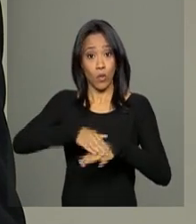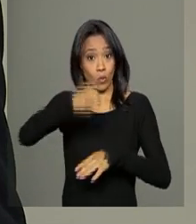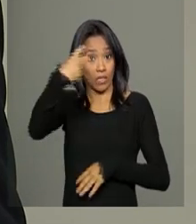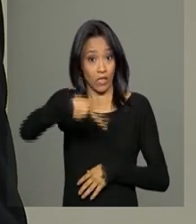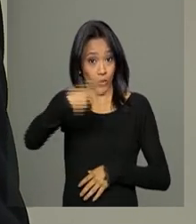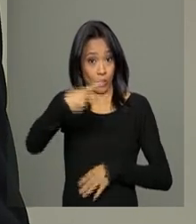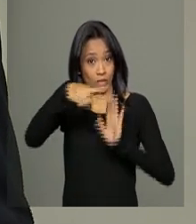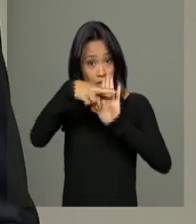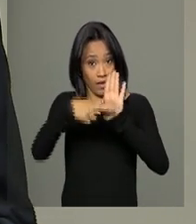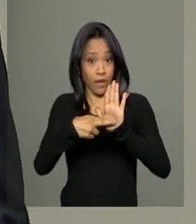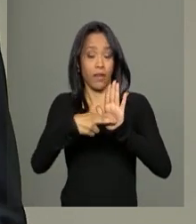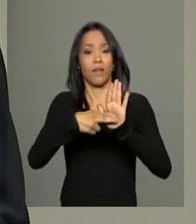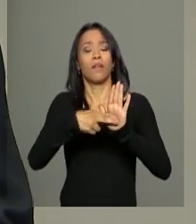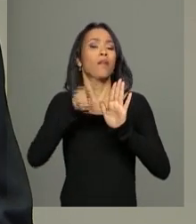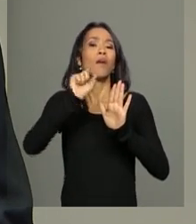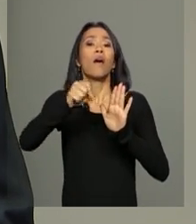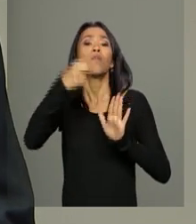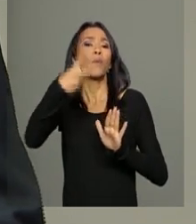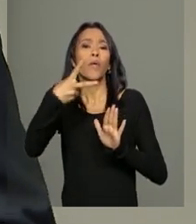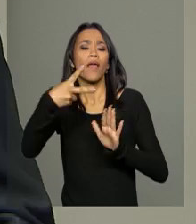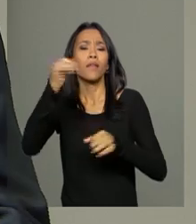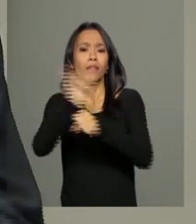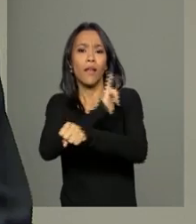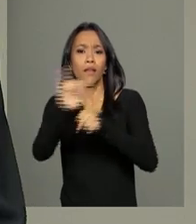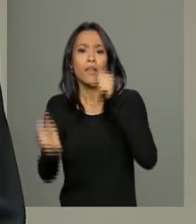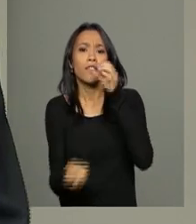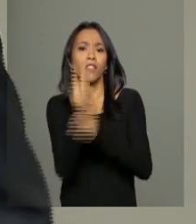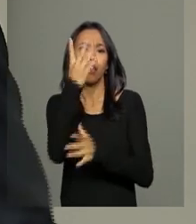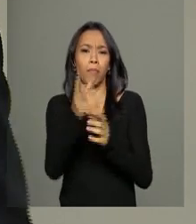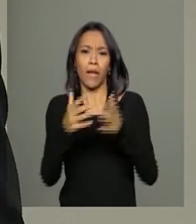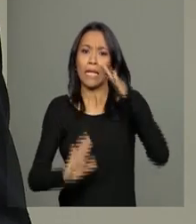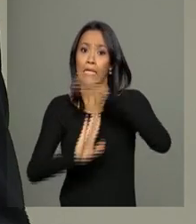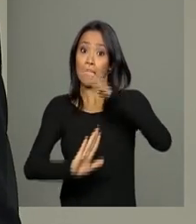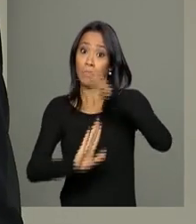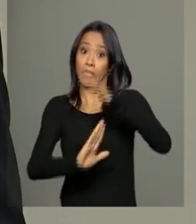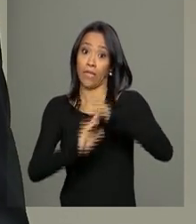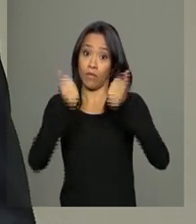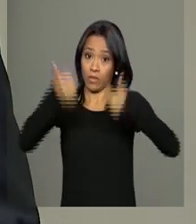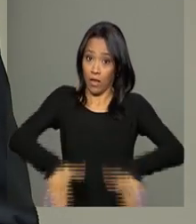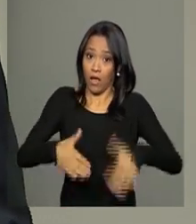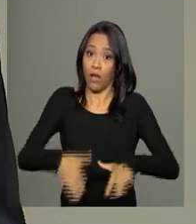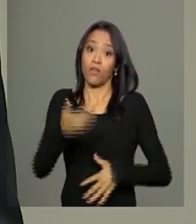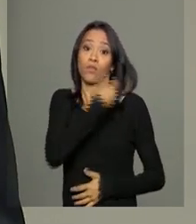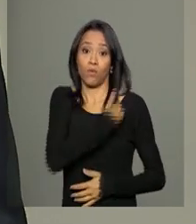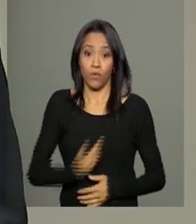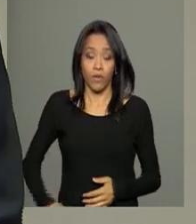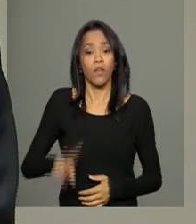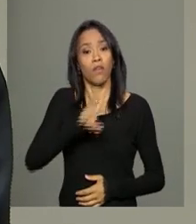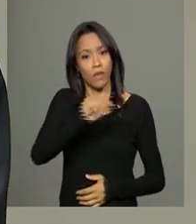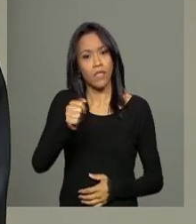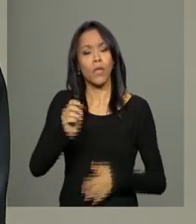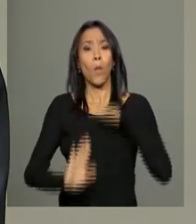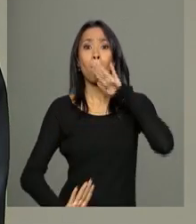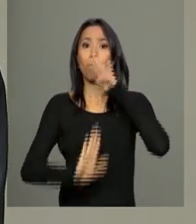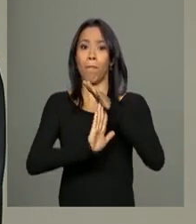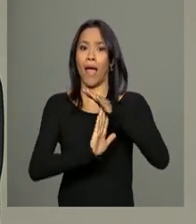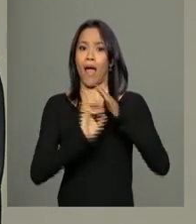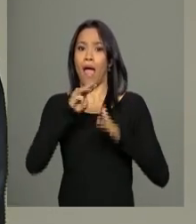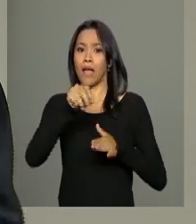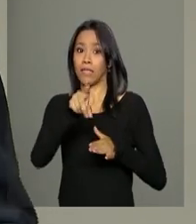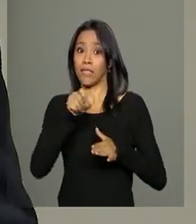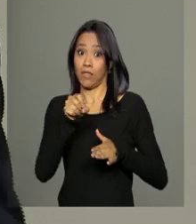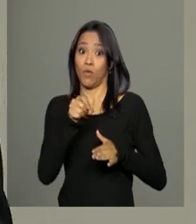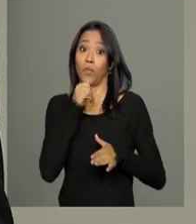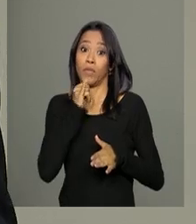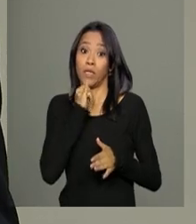conjunto de medidas trata de mecanismos para limitar o crescimento das despesas do governo. Vai ser determinado um limite máximo para despesa